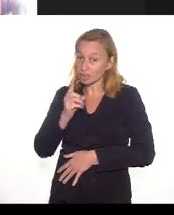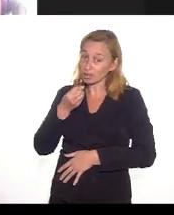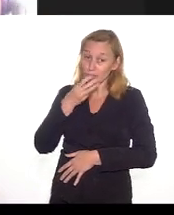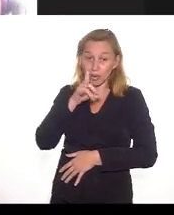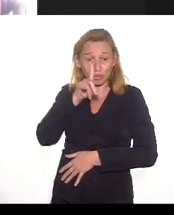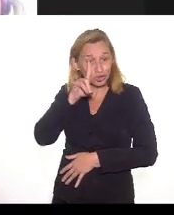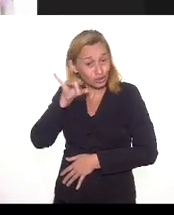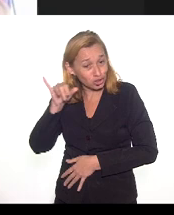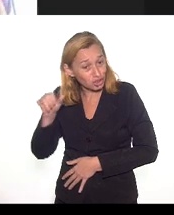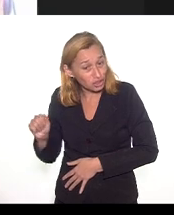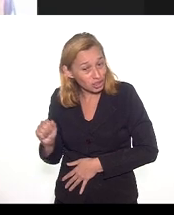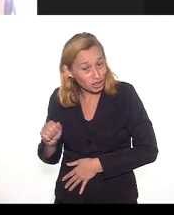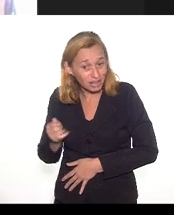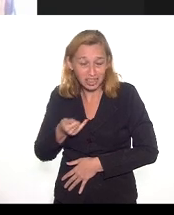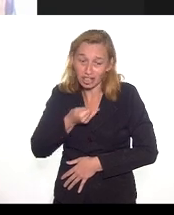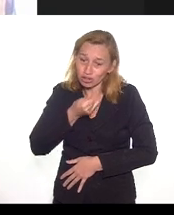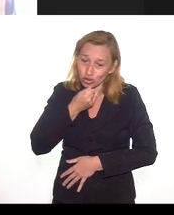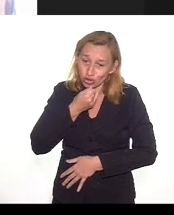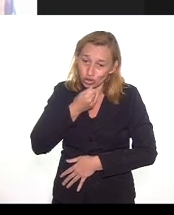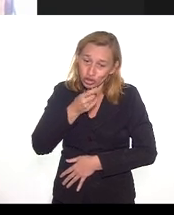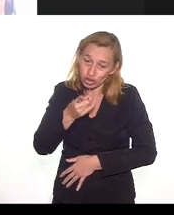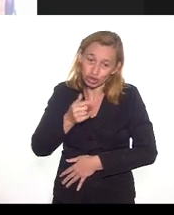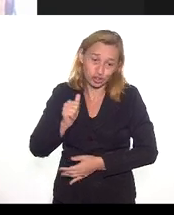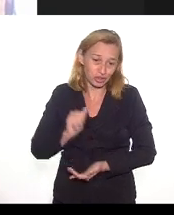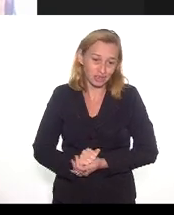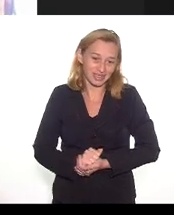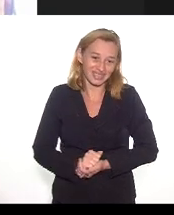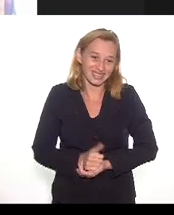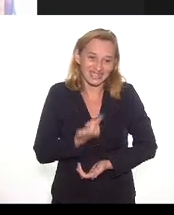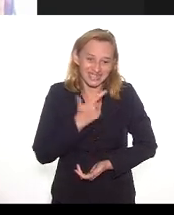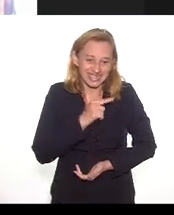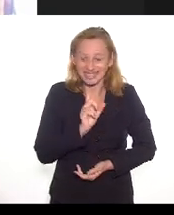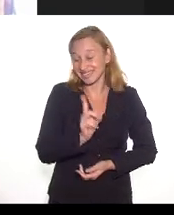Álvaro, gente, ele está triste. Estou não, estou não.